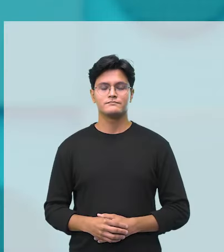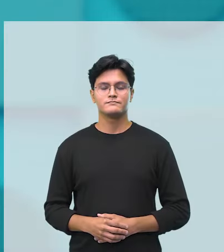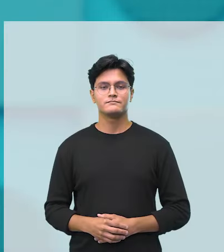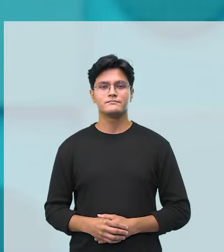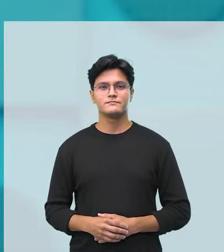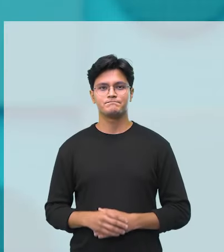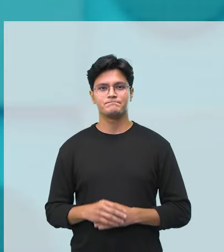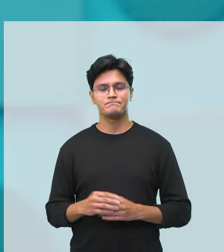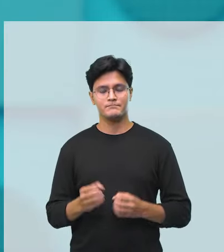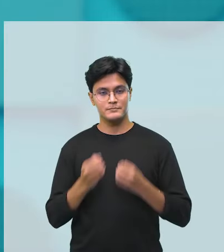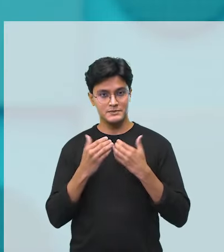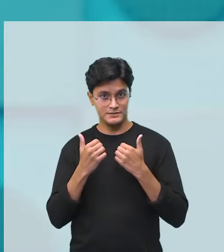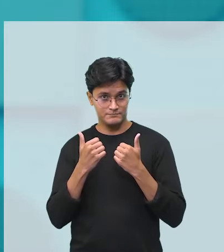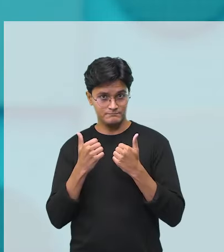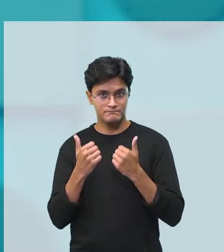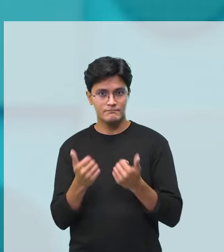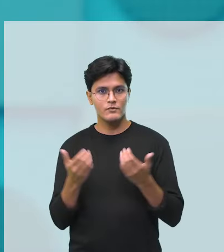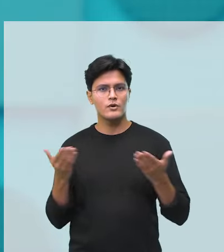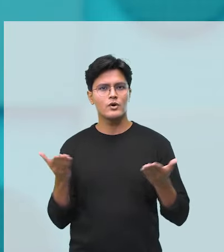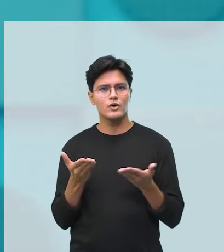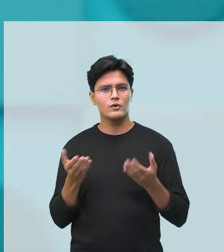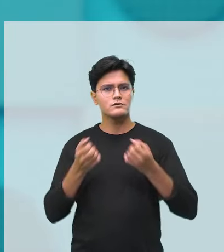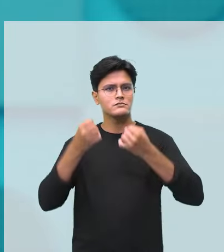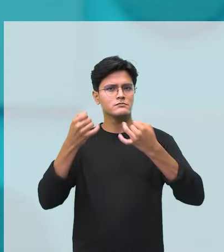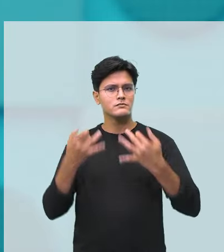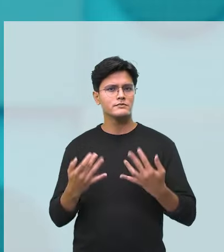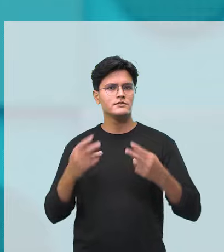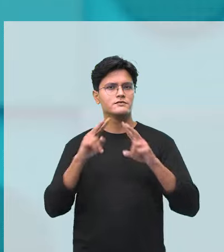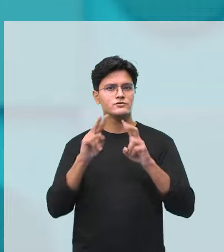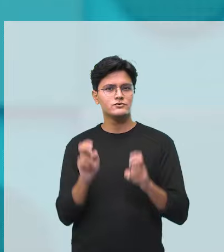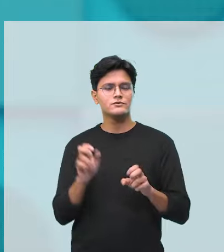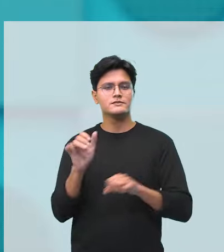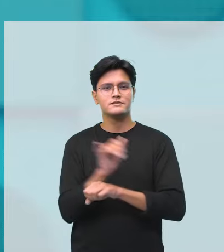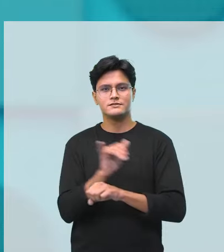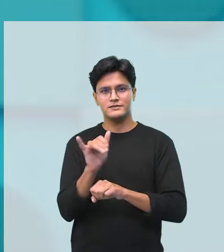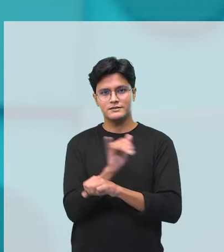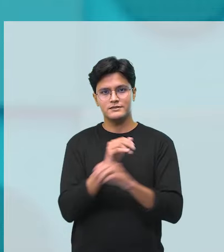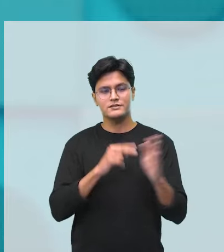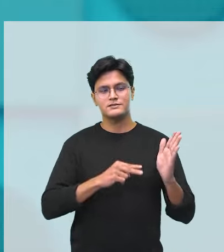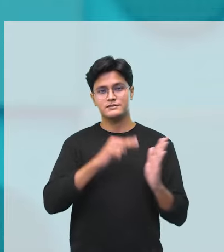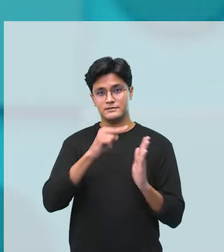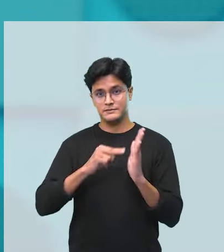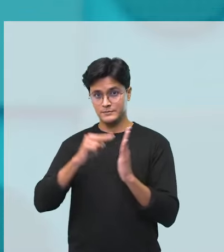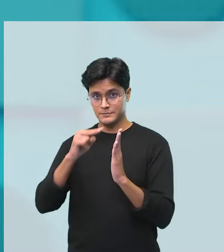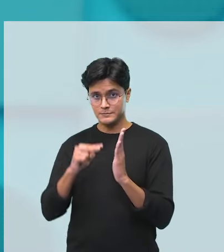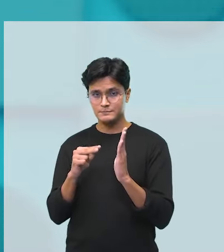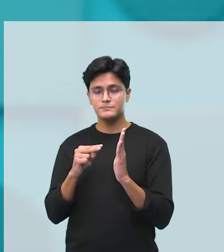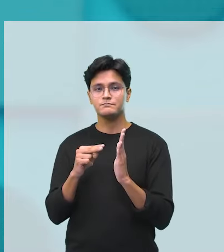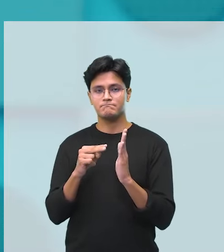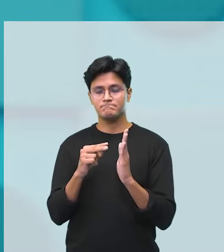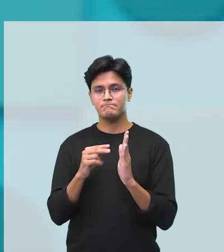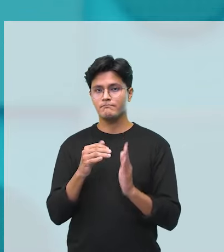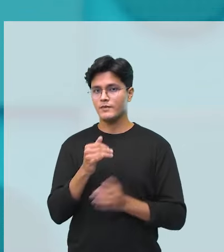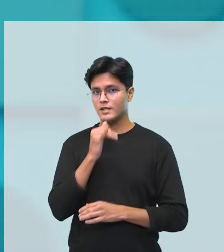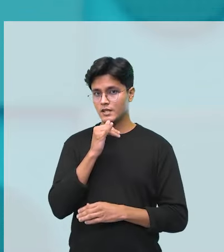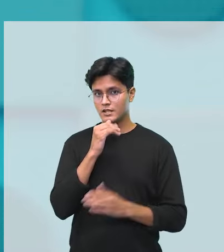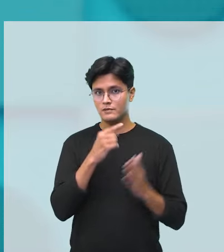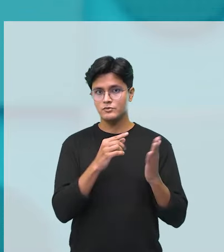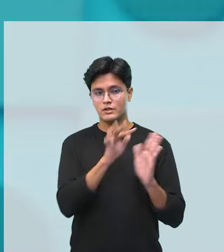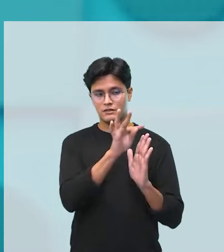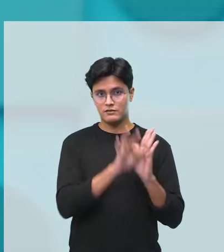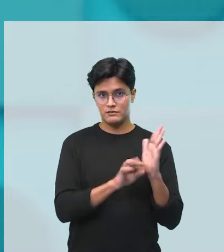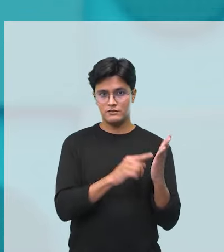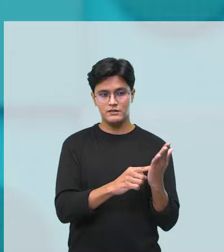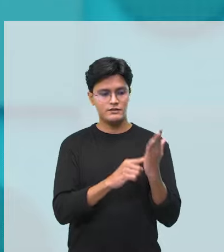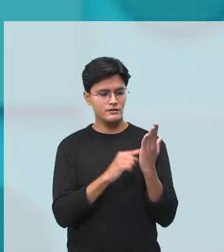Muito bem! Vamos falar sobre estratégias de leitura. Quando a gente pega um texto, é importante ter